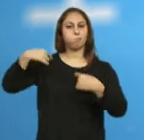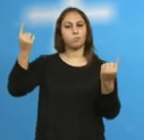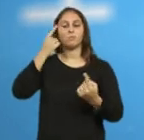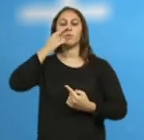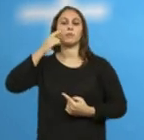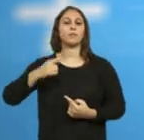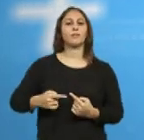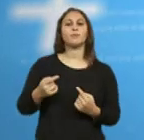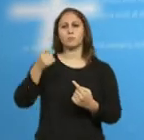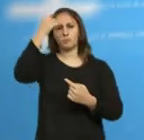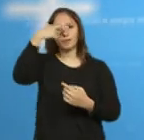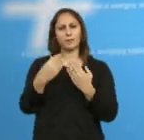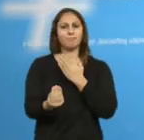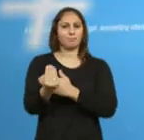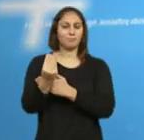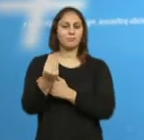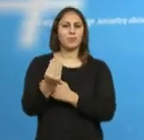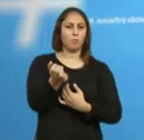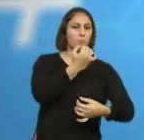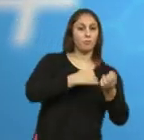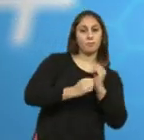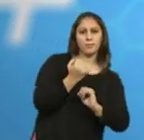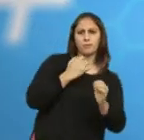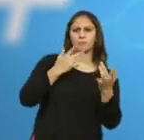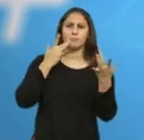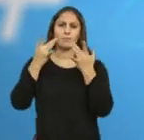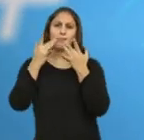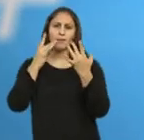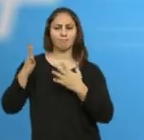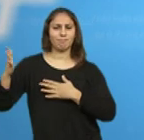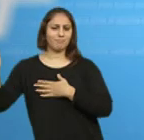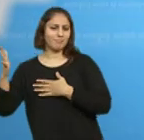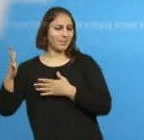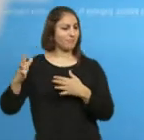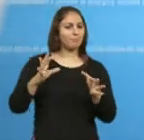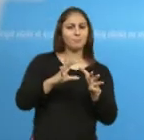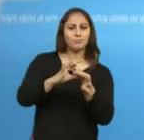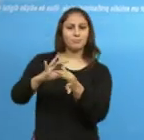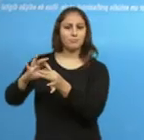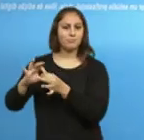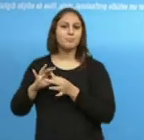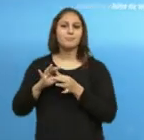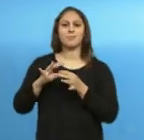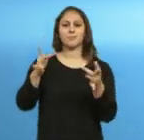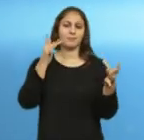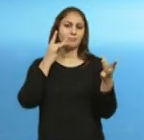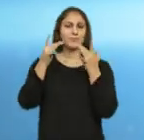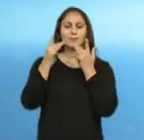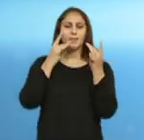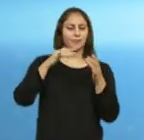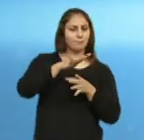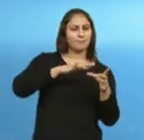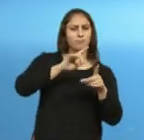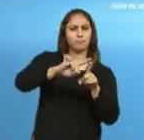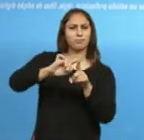narrativa pouco linear. Entre o movimento, o teatro e a dança, a peça percorre diferentes cenários,